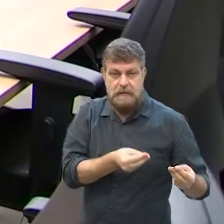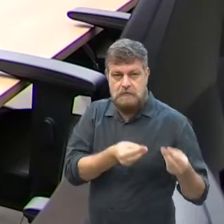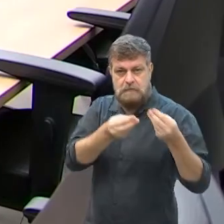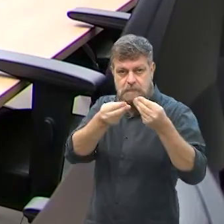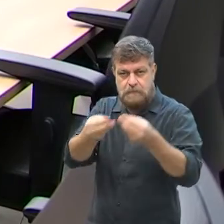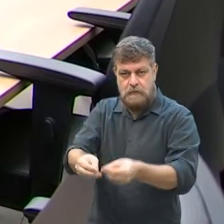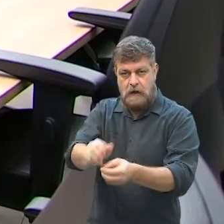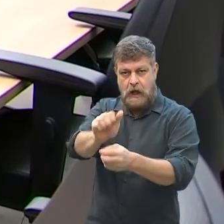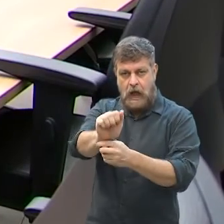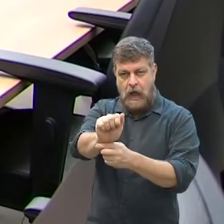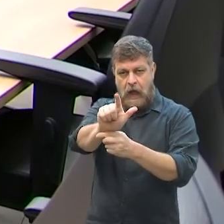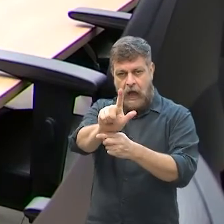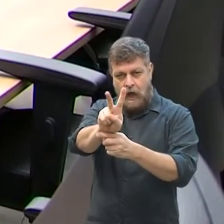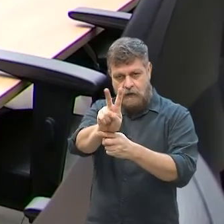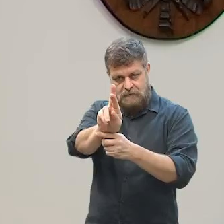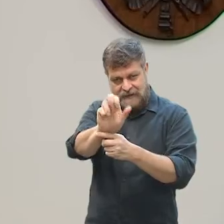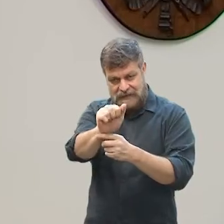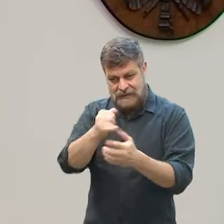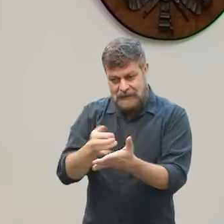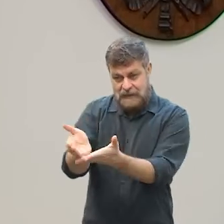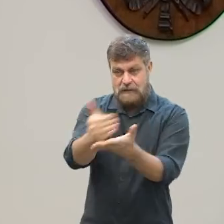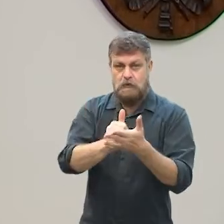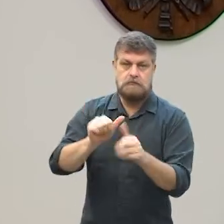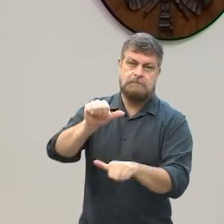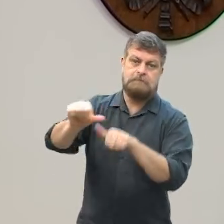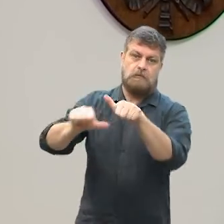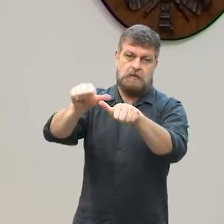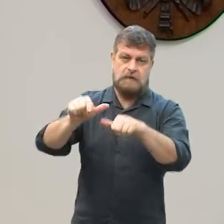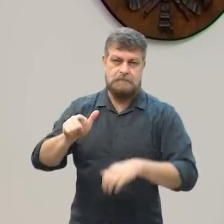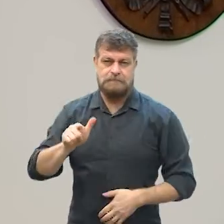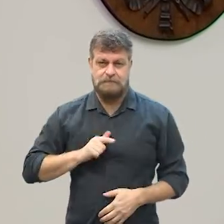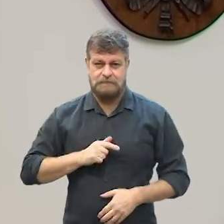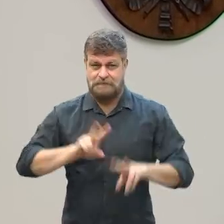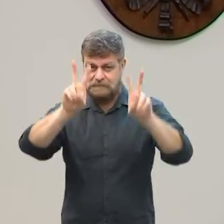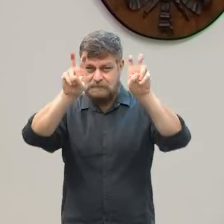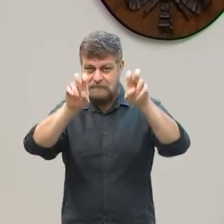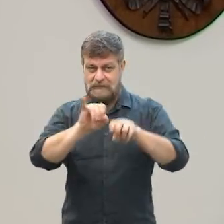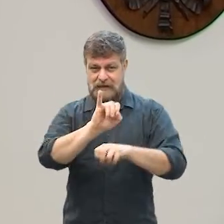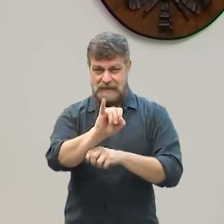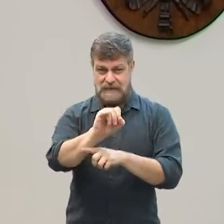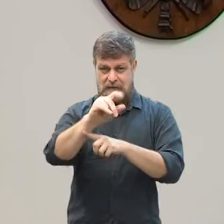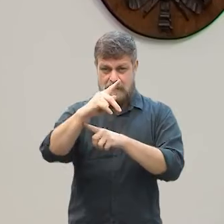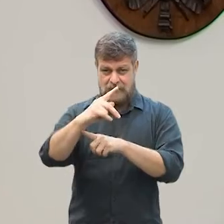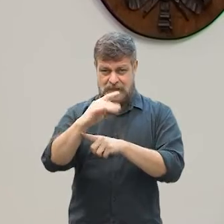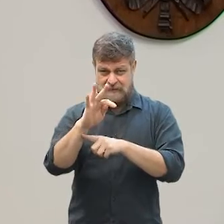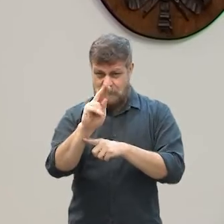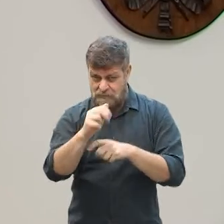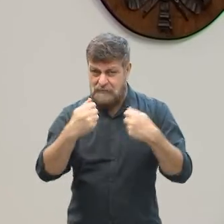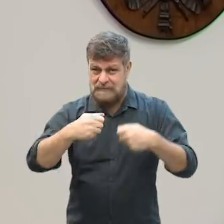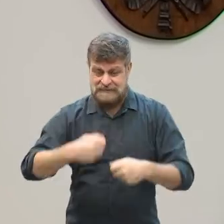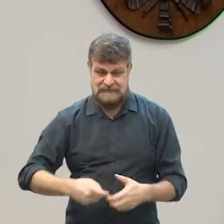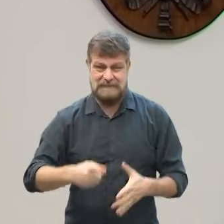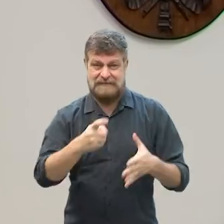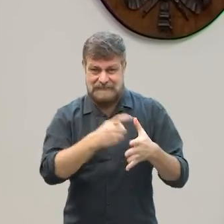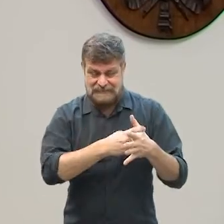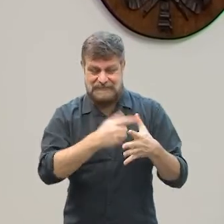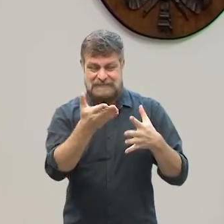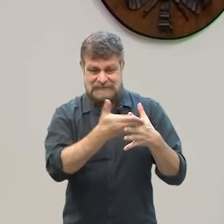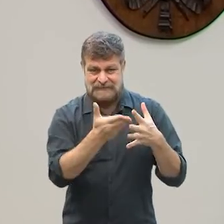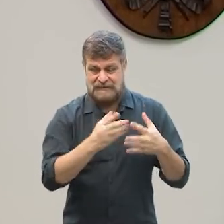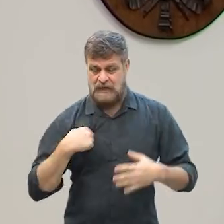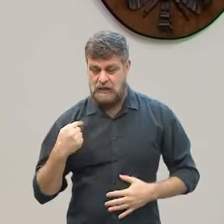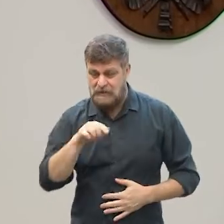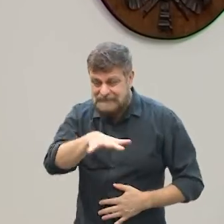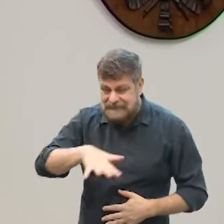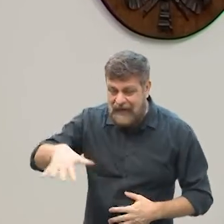além de uma revisão tributária. Em relação ao IPTU, nós precisamos de um Refis do IPTU, hotelaria, o nosso